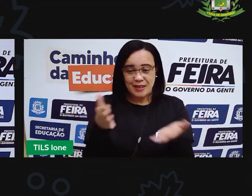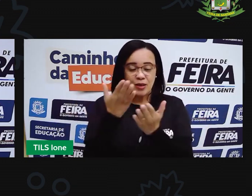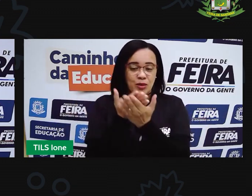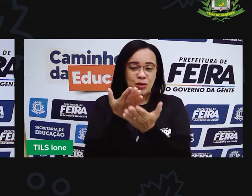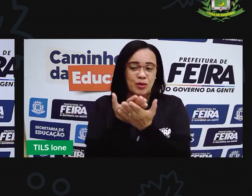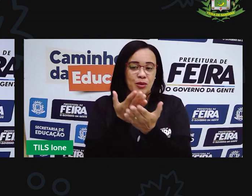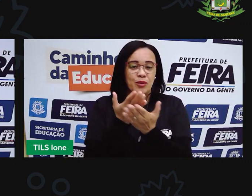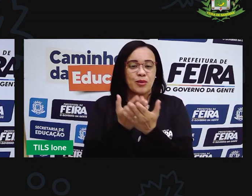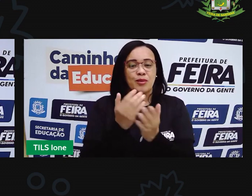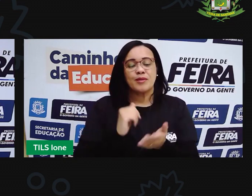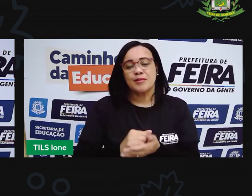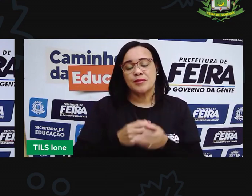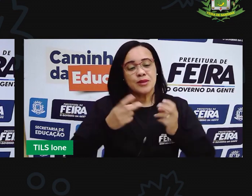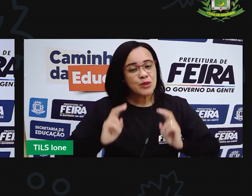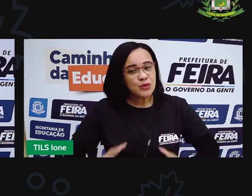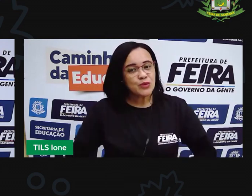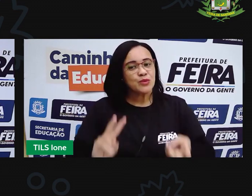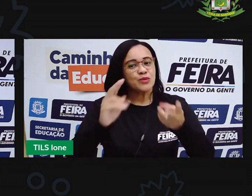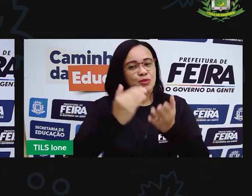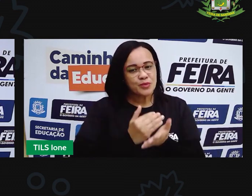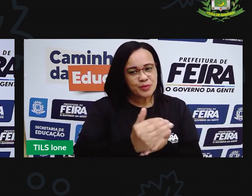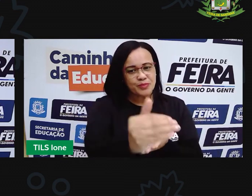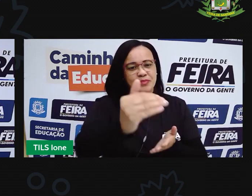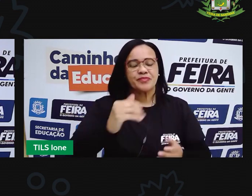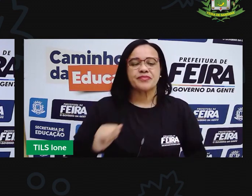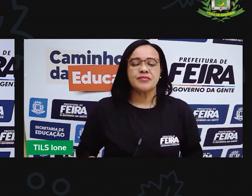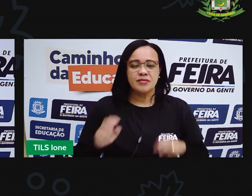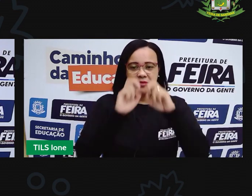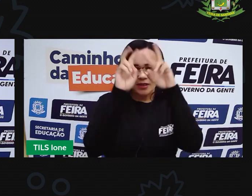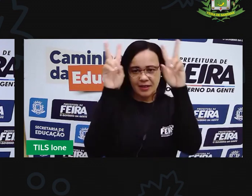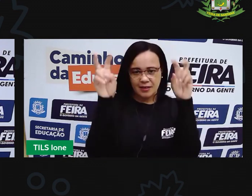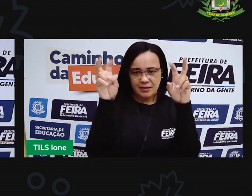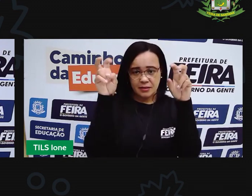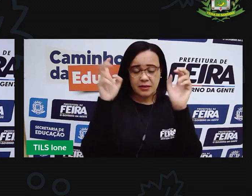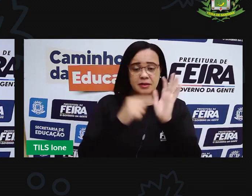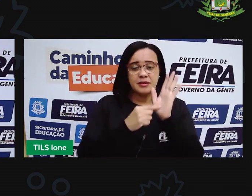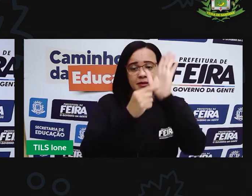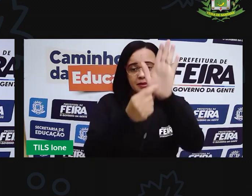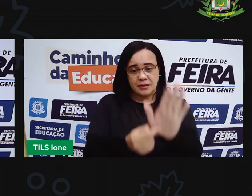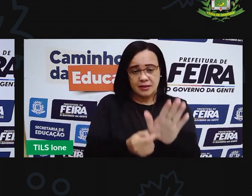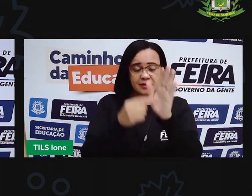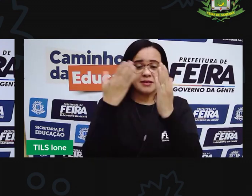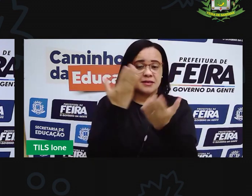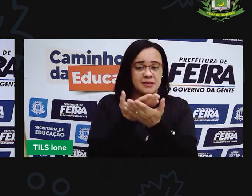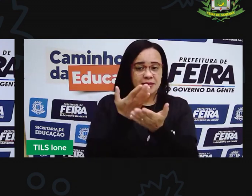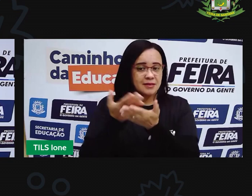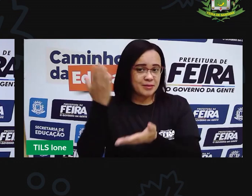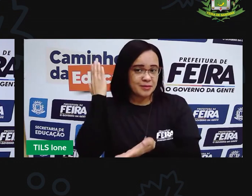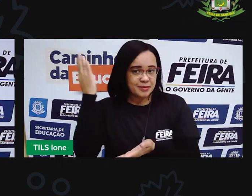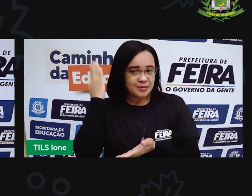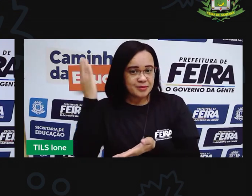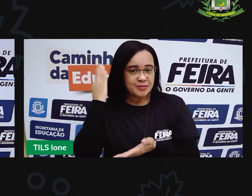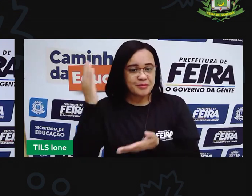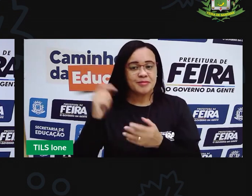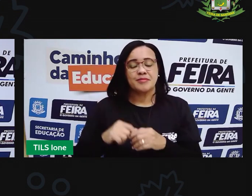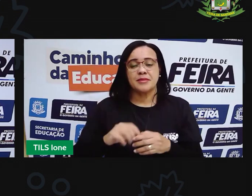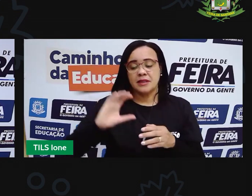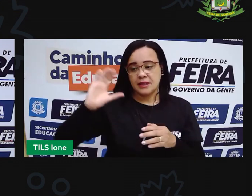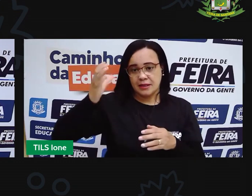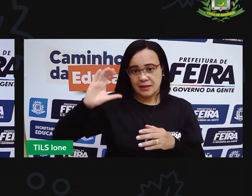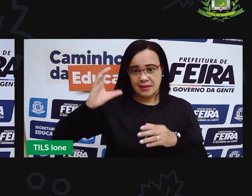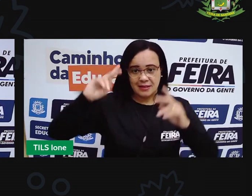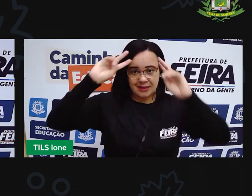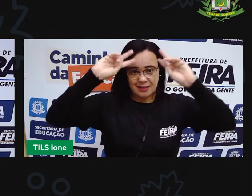dando continuidade às temáticas que nós vimos abordando nas aulas passadas, tanto de Ciências Humanas